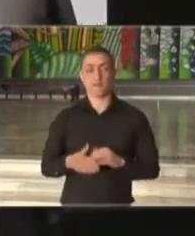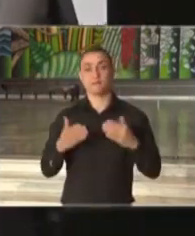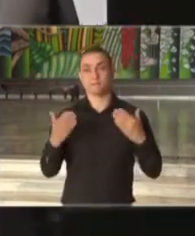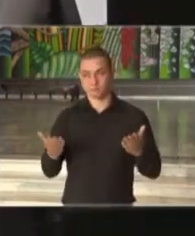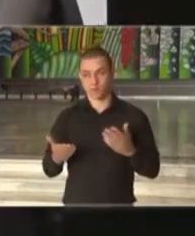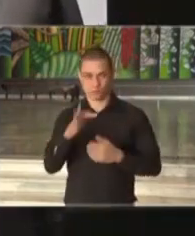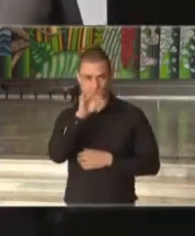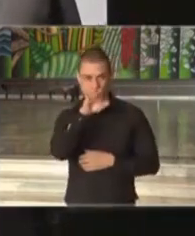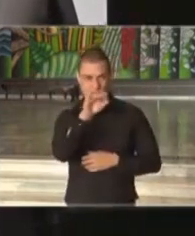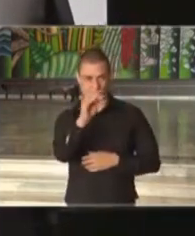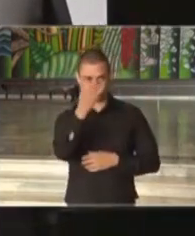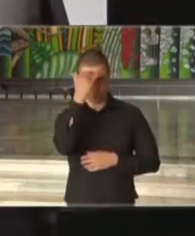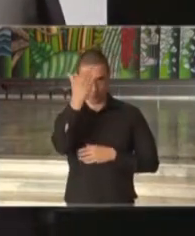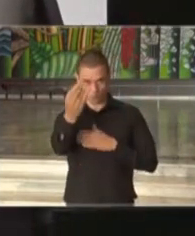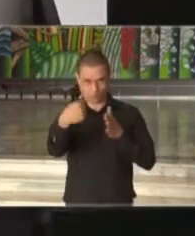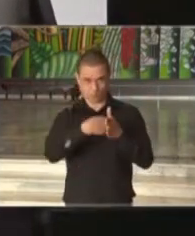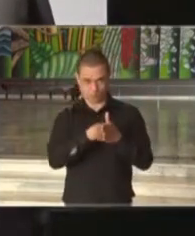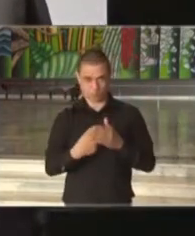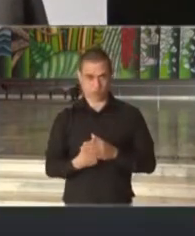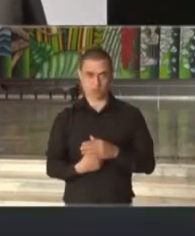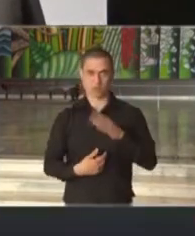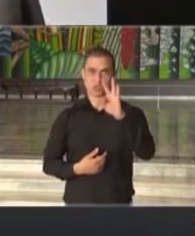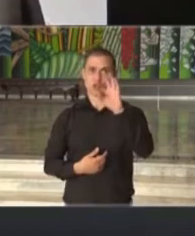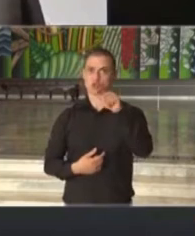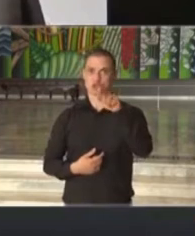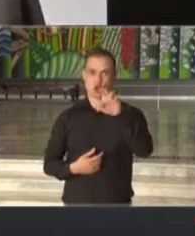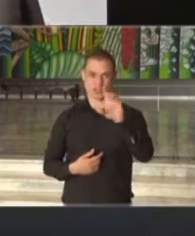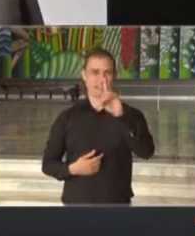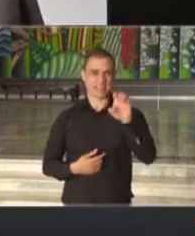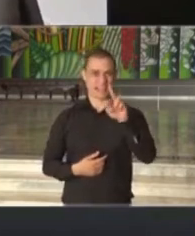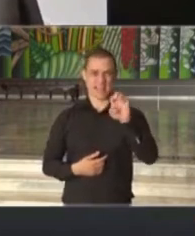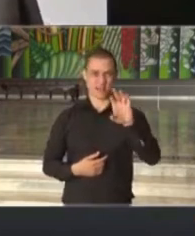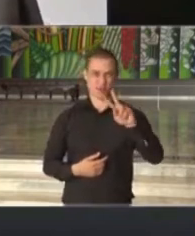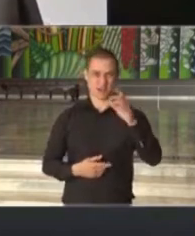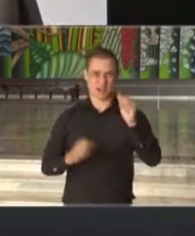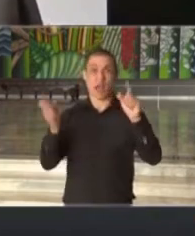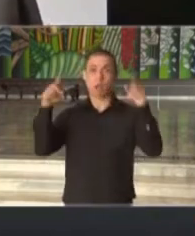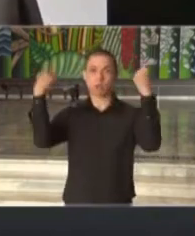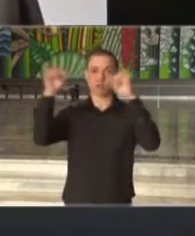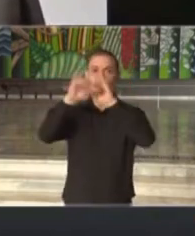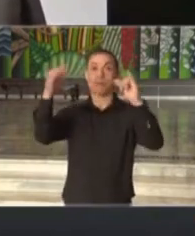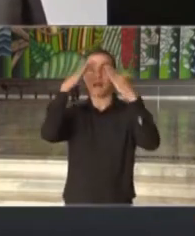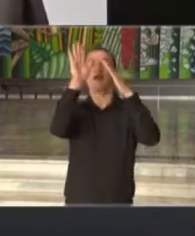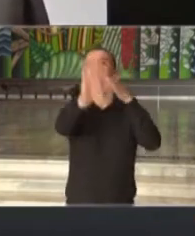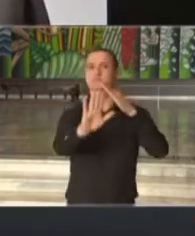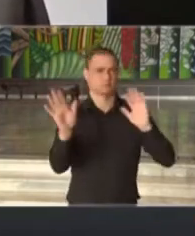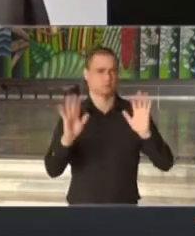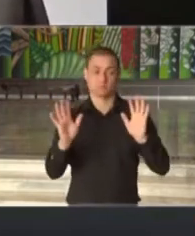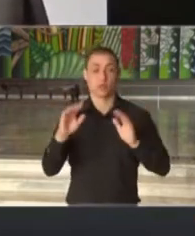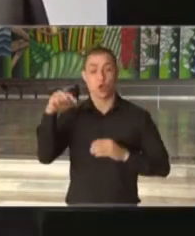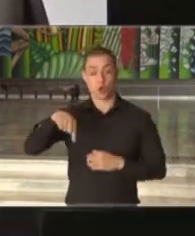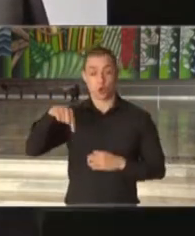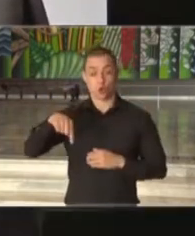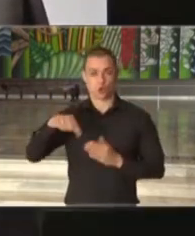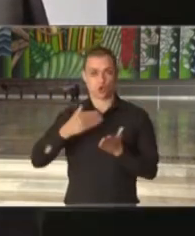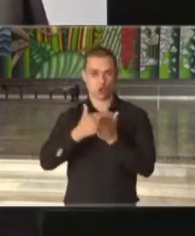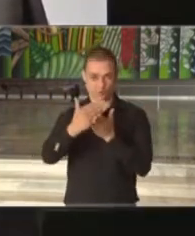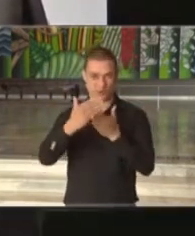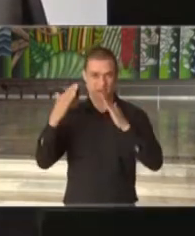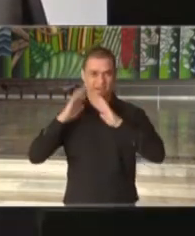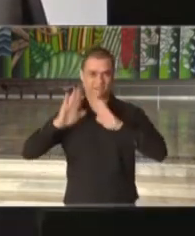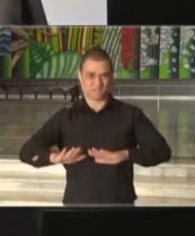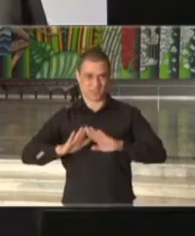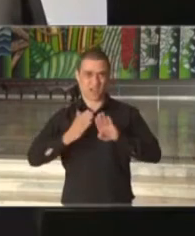Fábio, obrigado pela pergunta. Toque de recolher, não. Neste momento, não. E a partir de hoje, a quarentena,